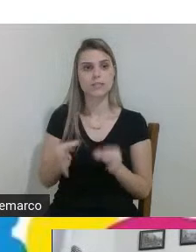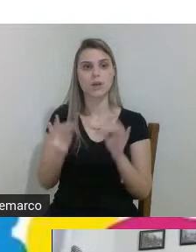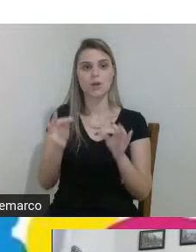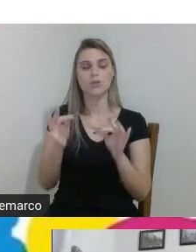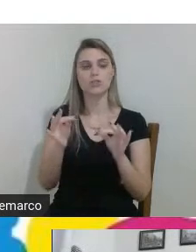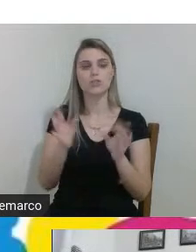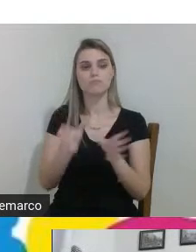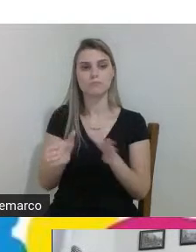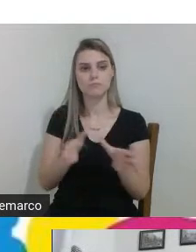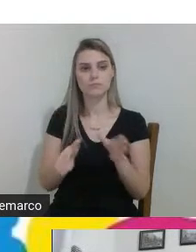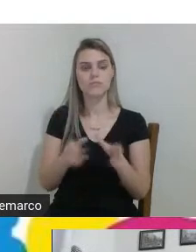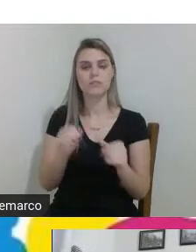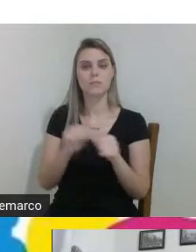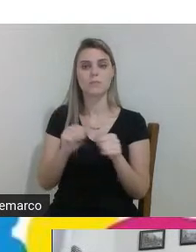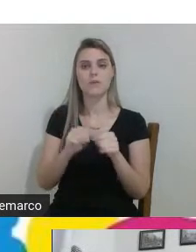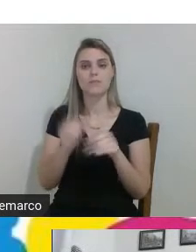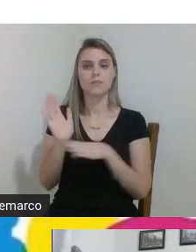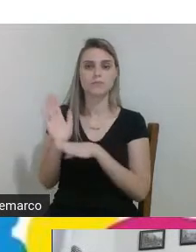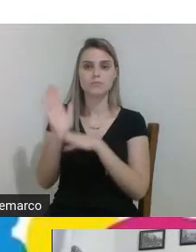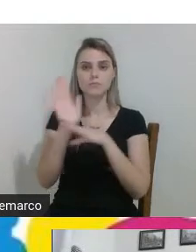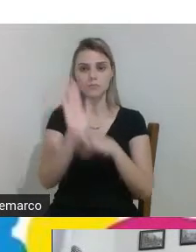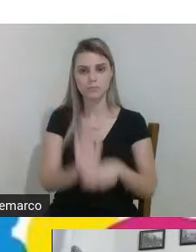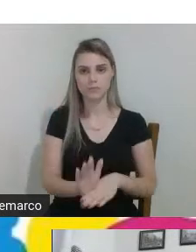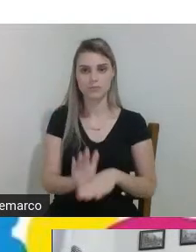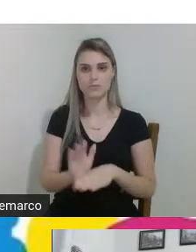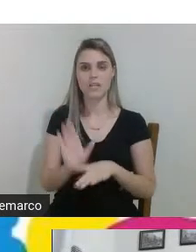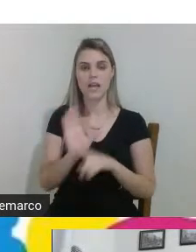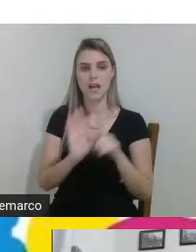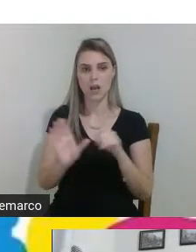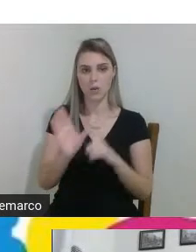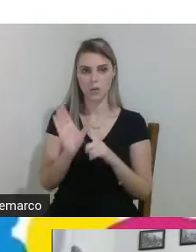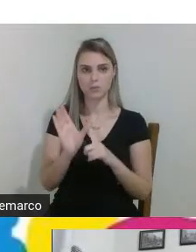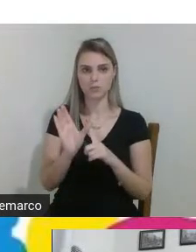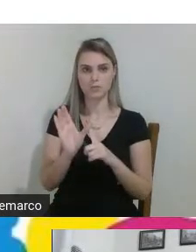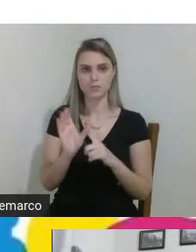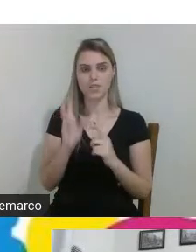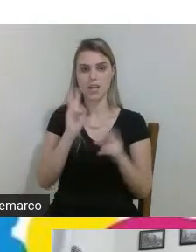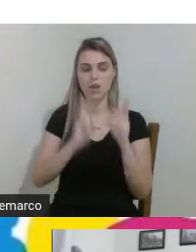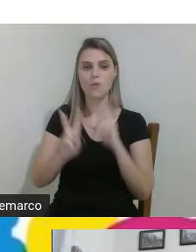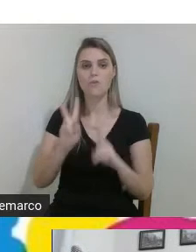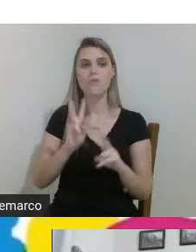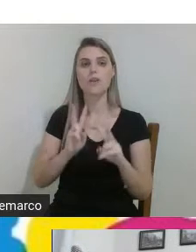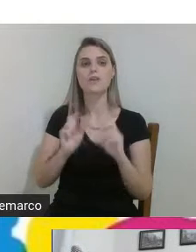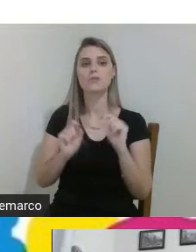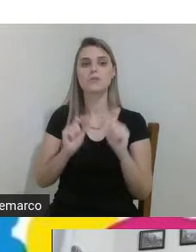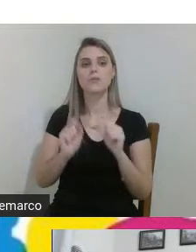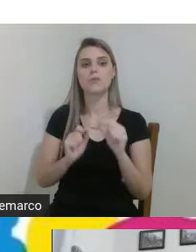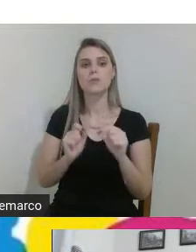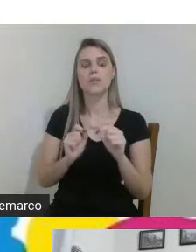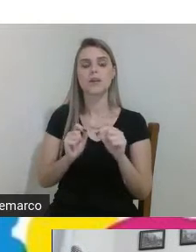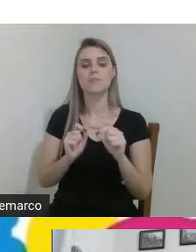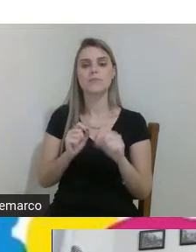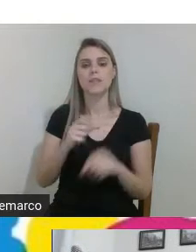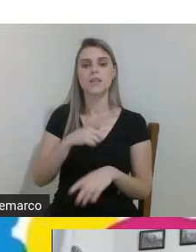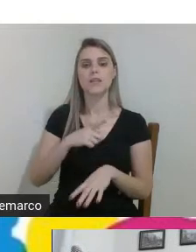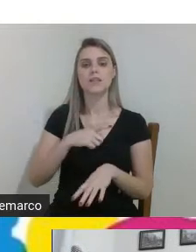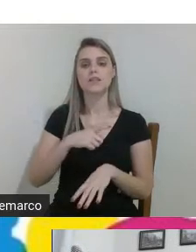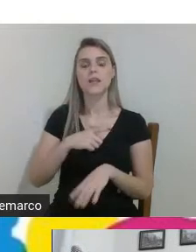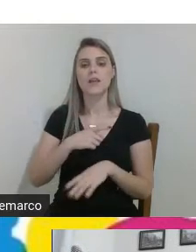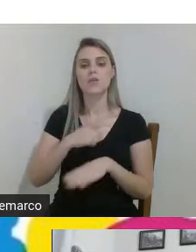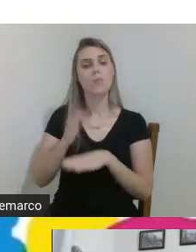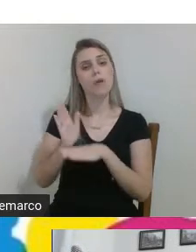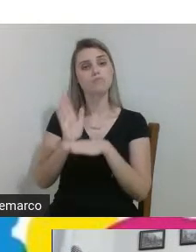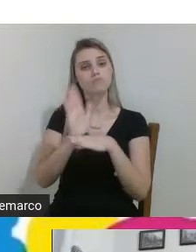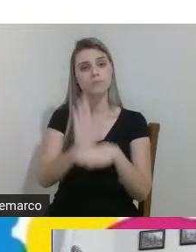ano no caso tecnologia assistiva com o intuito de realizar uma contribuição à comunidade eu vejo como uma forma de